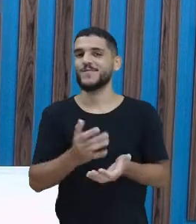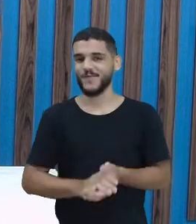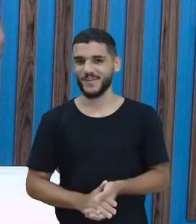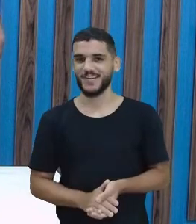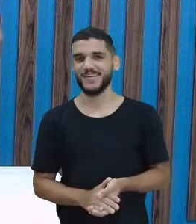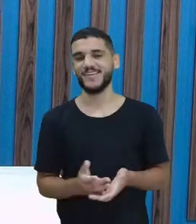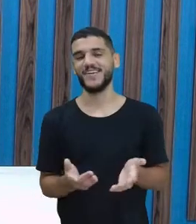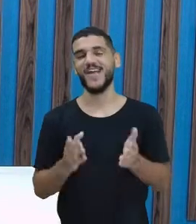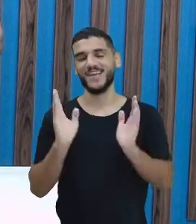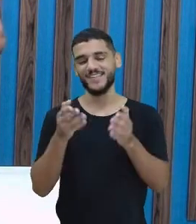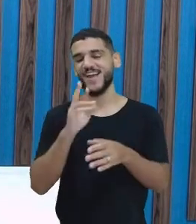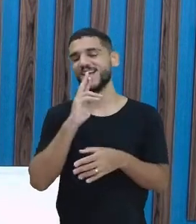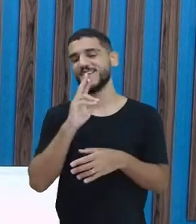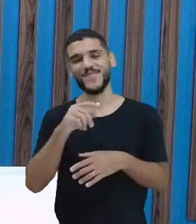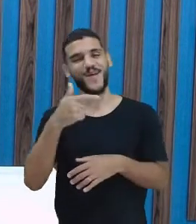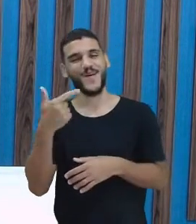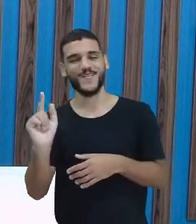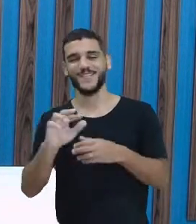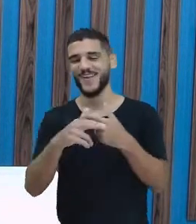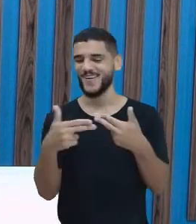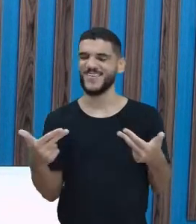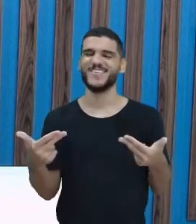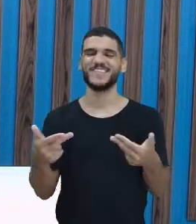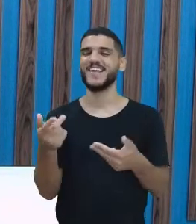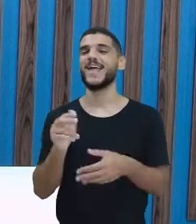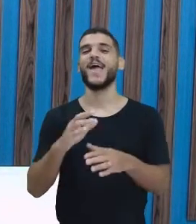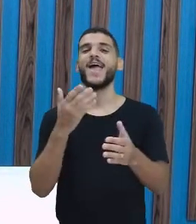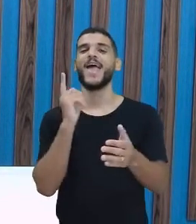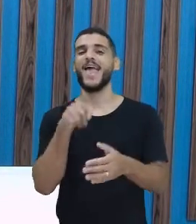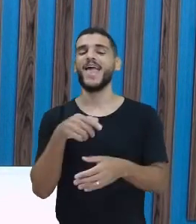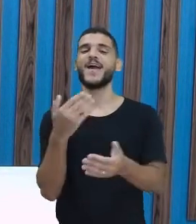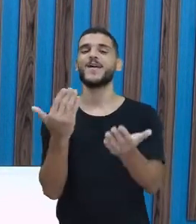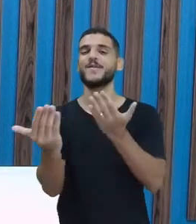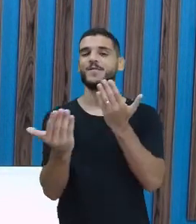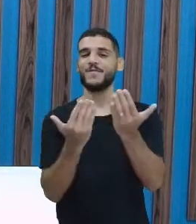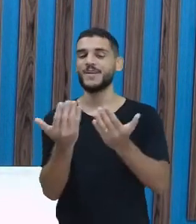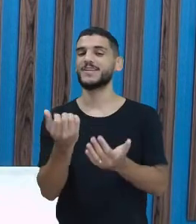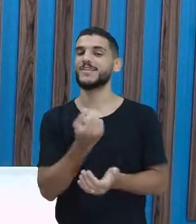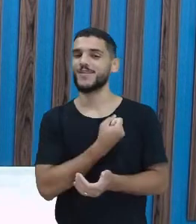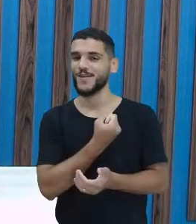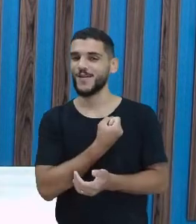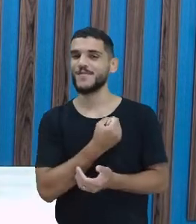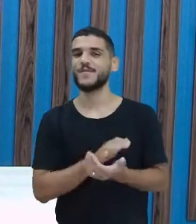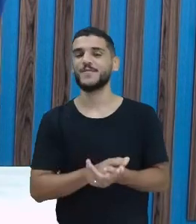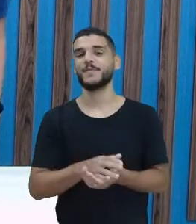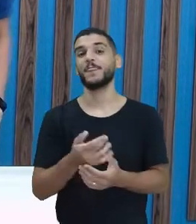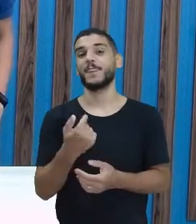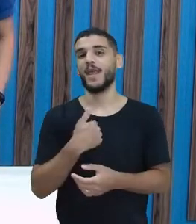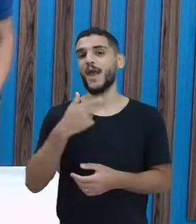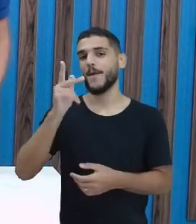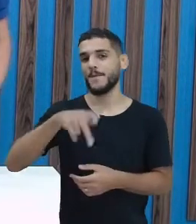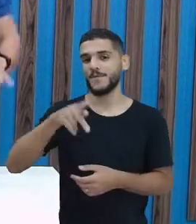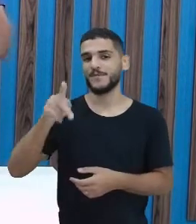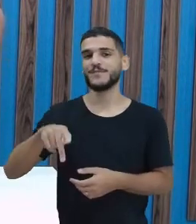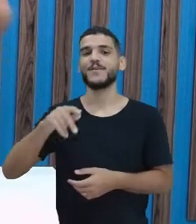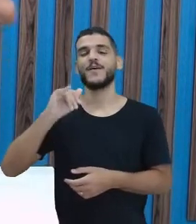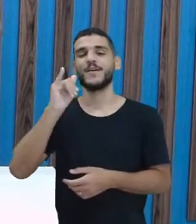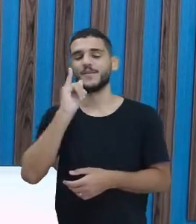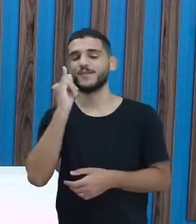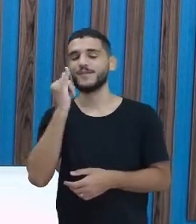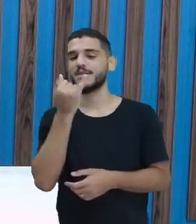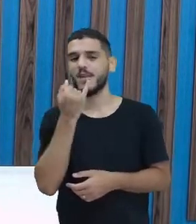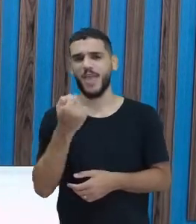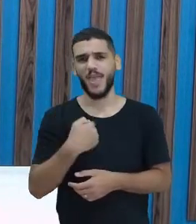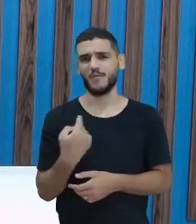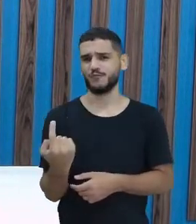composição e decomposição, mas não é. É comparação de números. Eu sou a professora Josiane Santos, mas eu